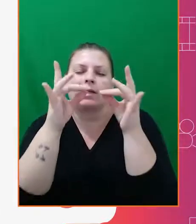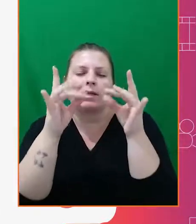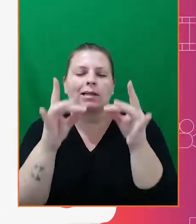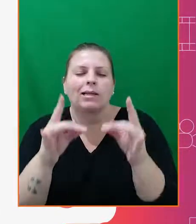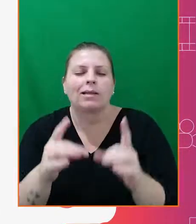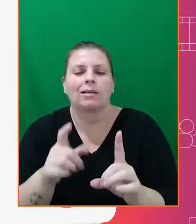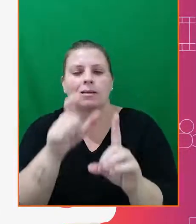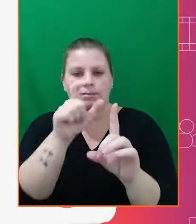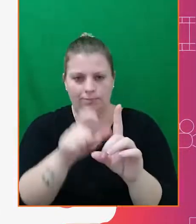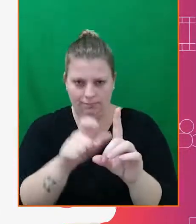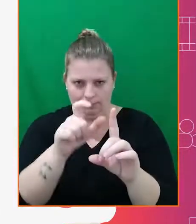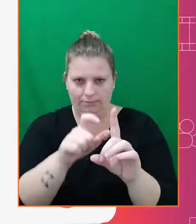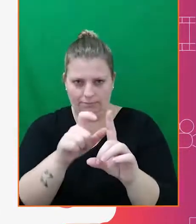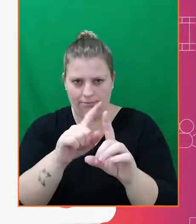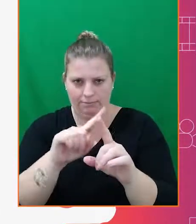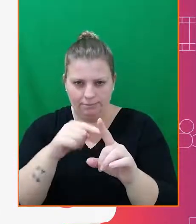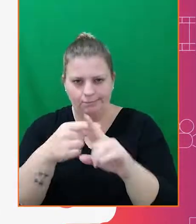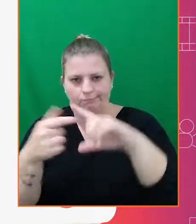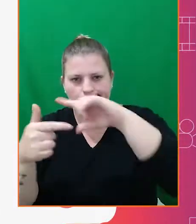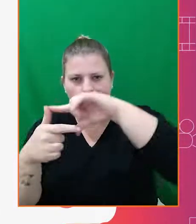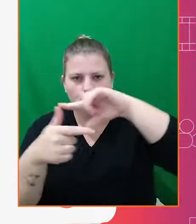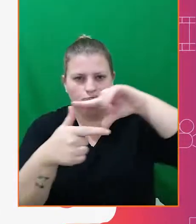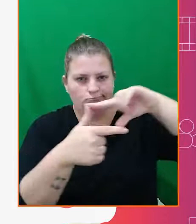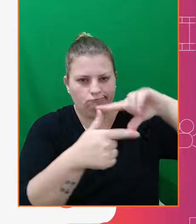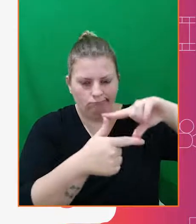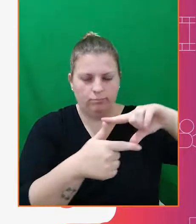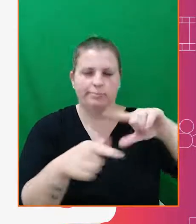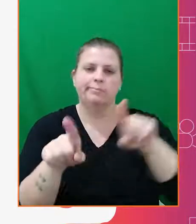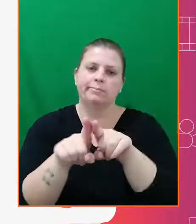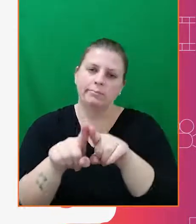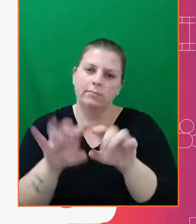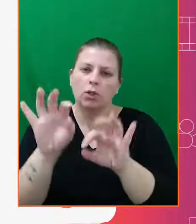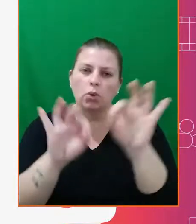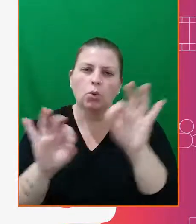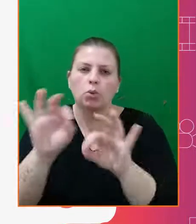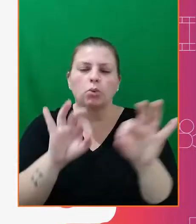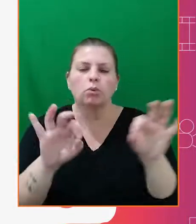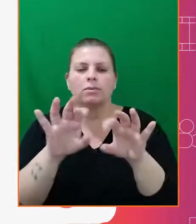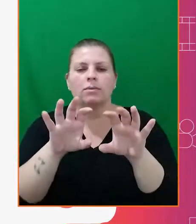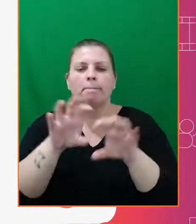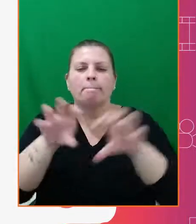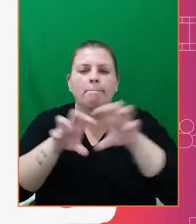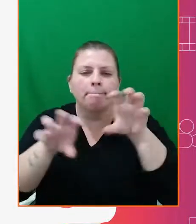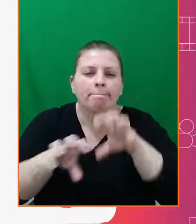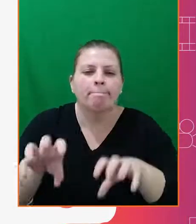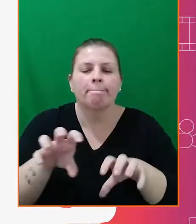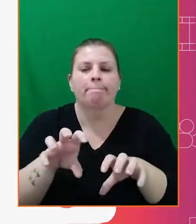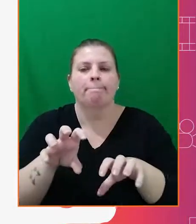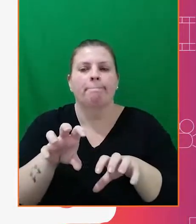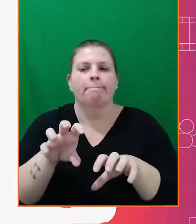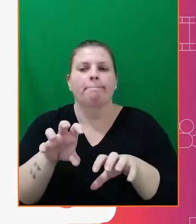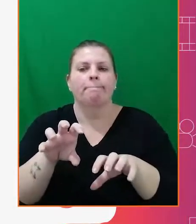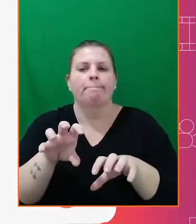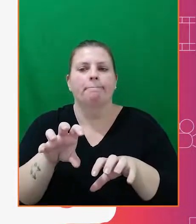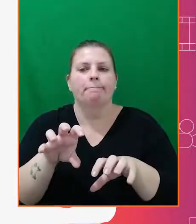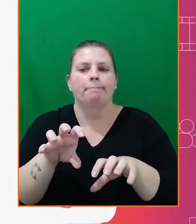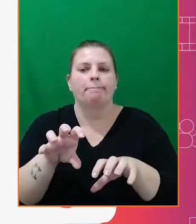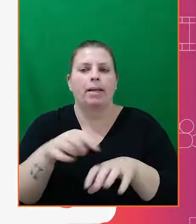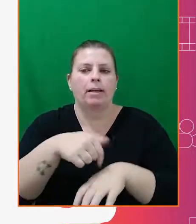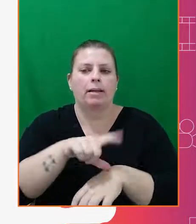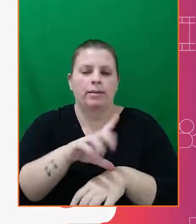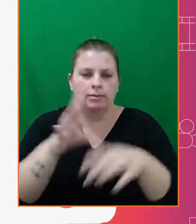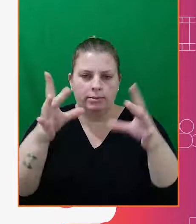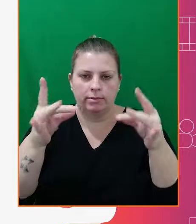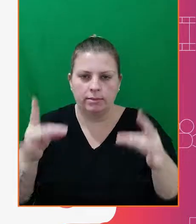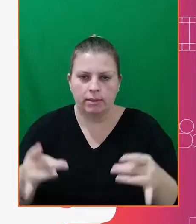e os quadros-chaves. Ou mesmo para organizar esse movimento antes de fazer muitos detalhes.